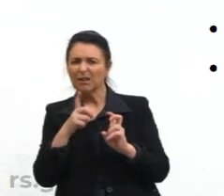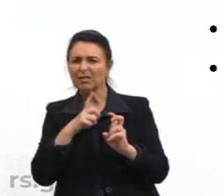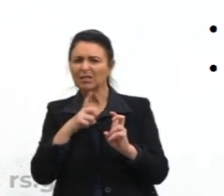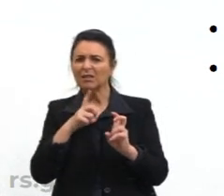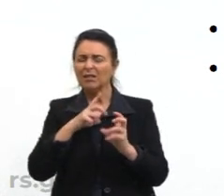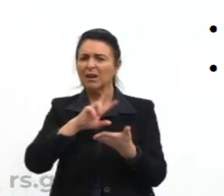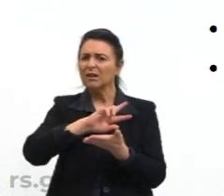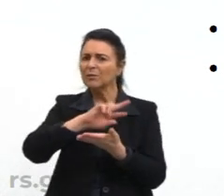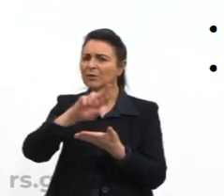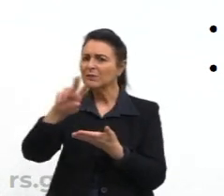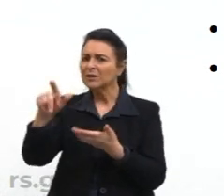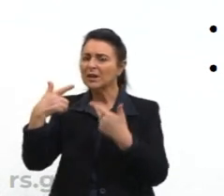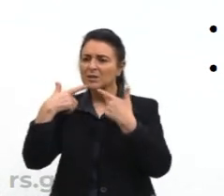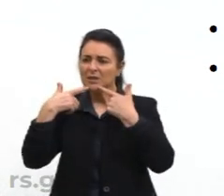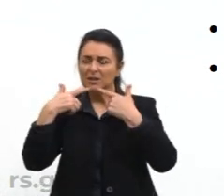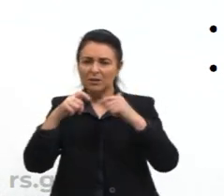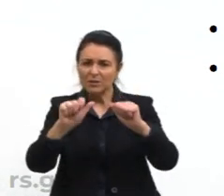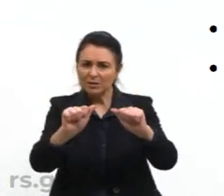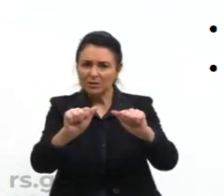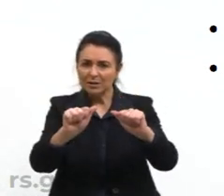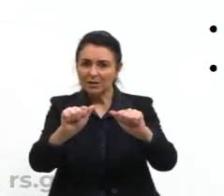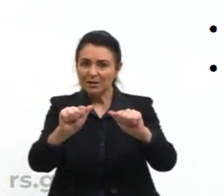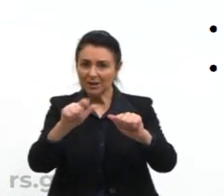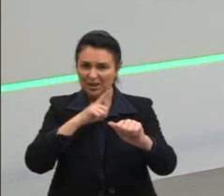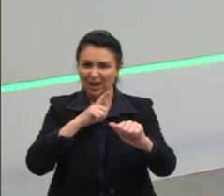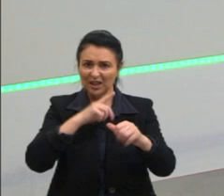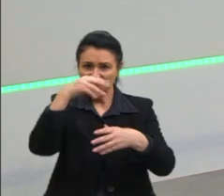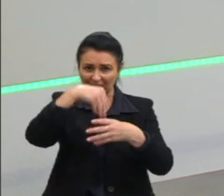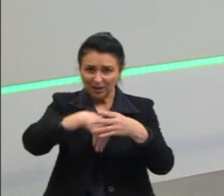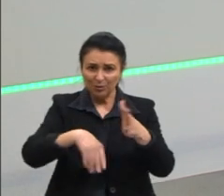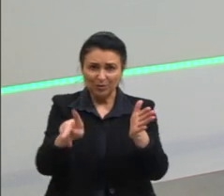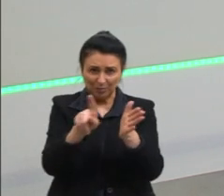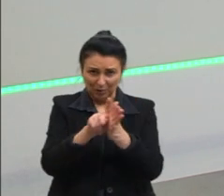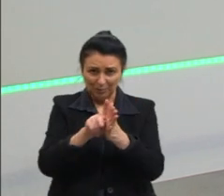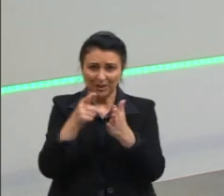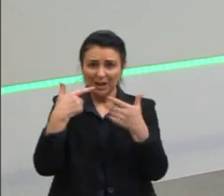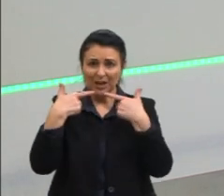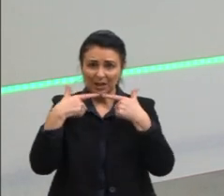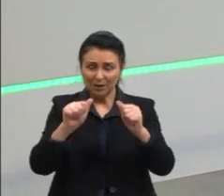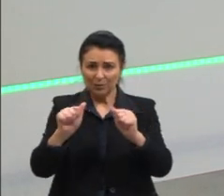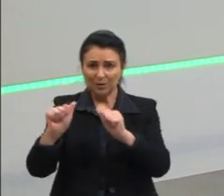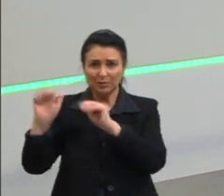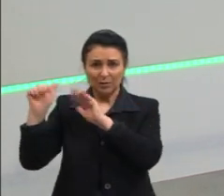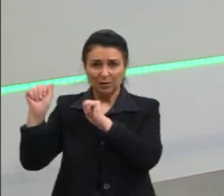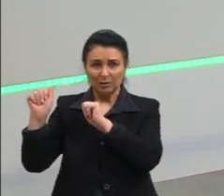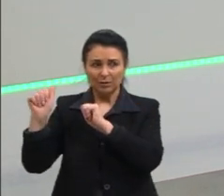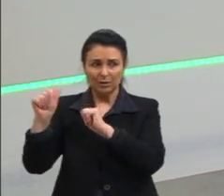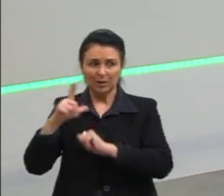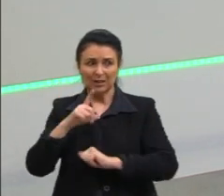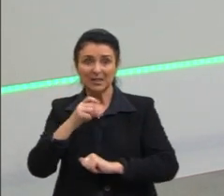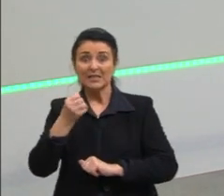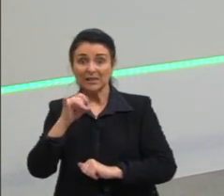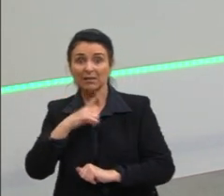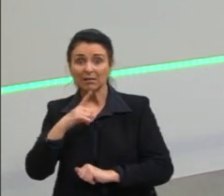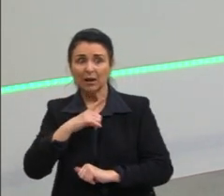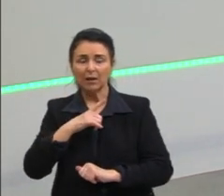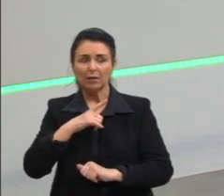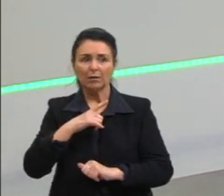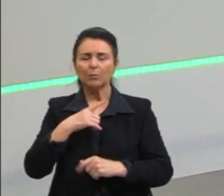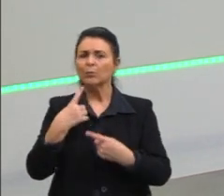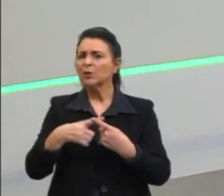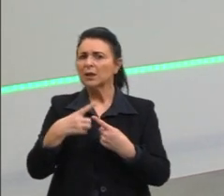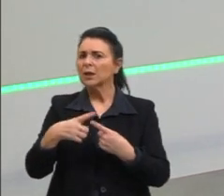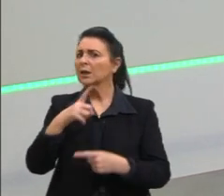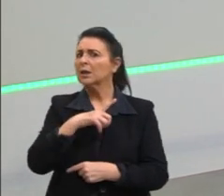diversidade linguística, uma variedade linguística nela, e se existe, quais são as razões dessa existência.